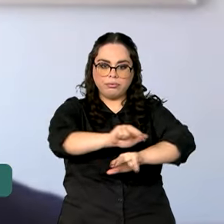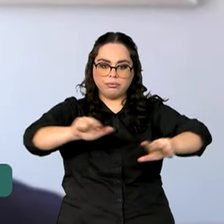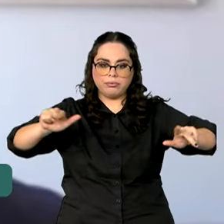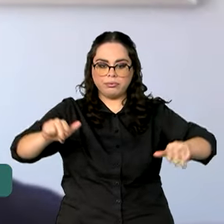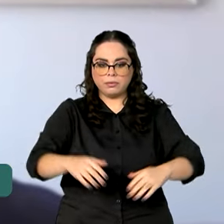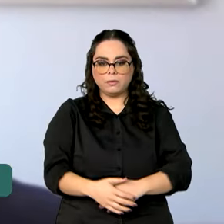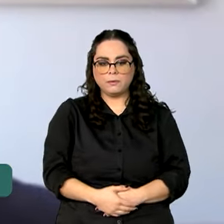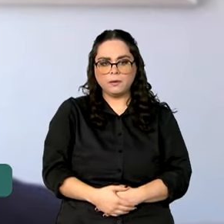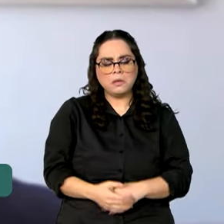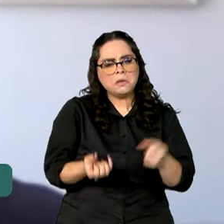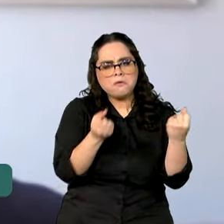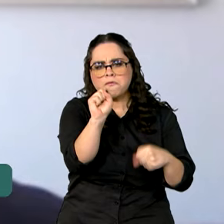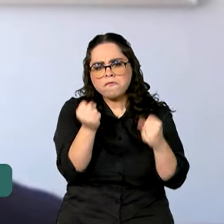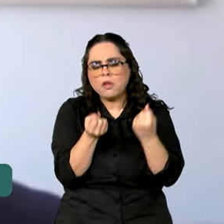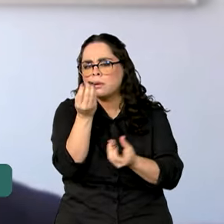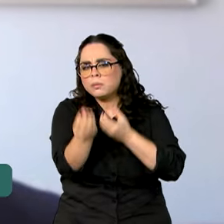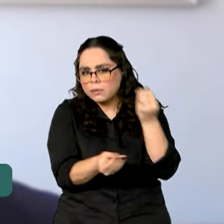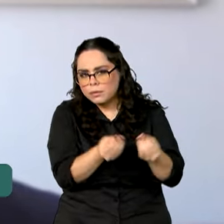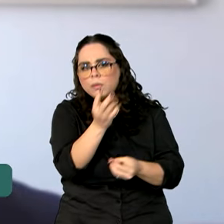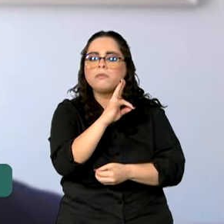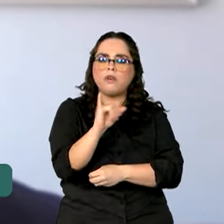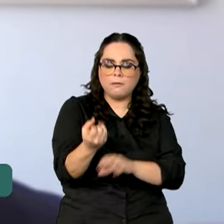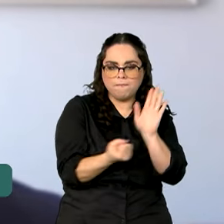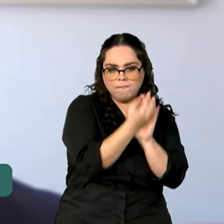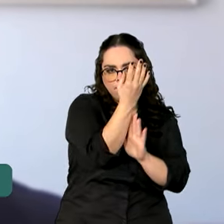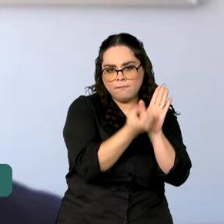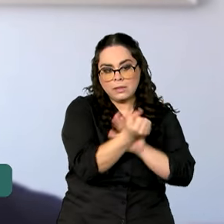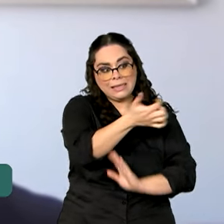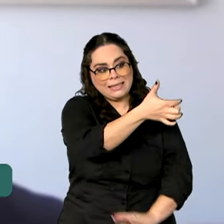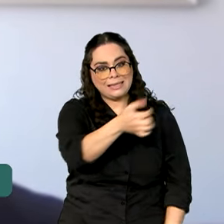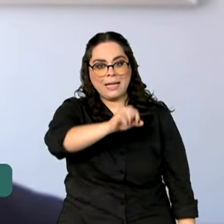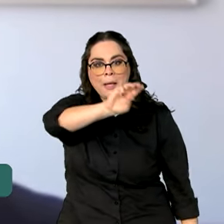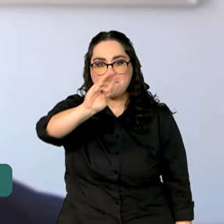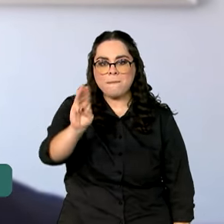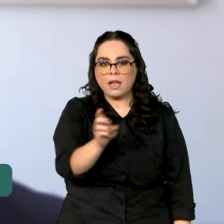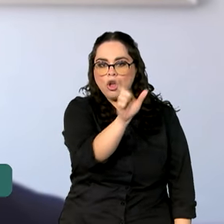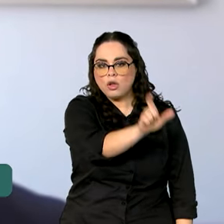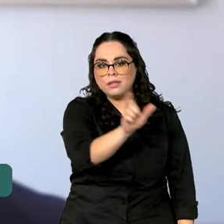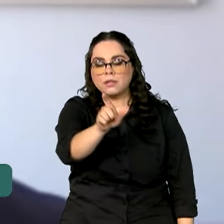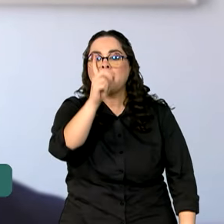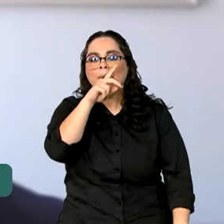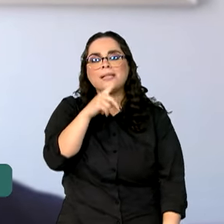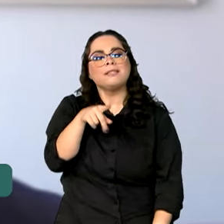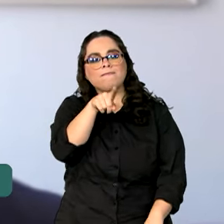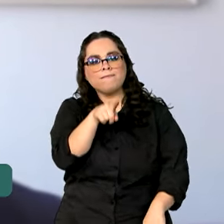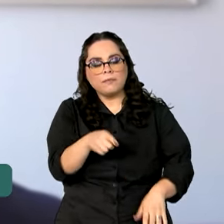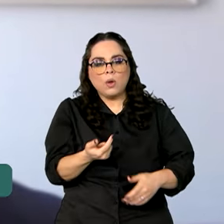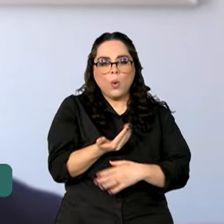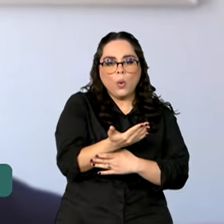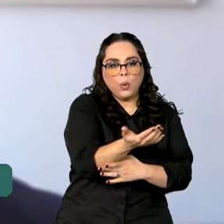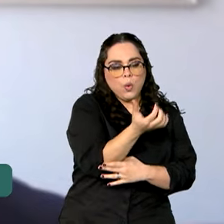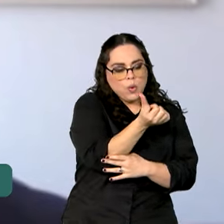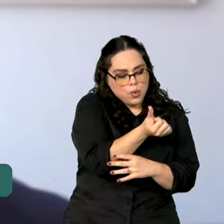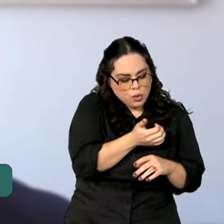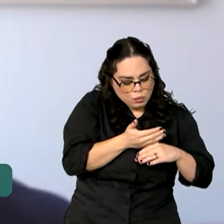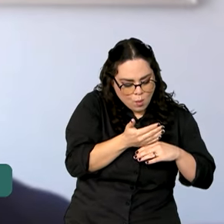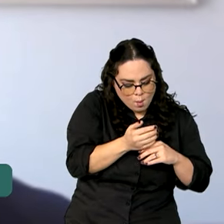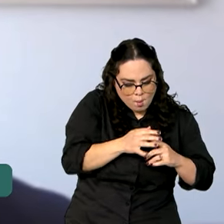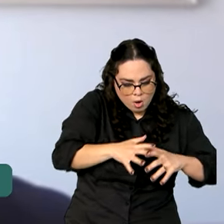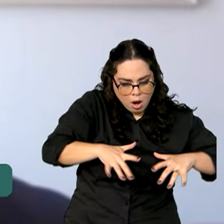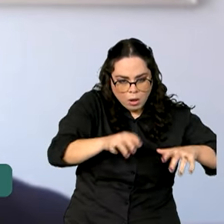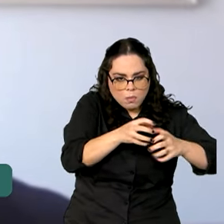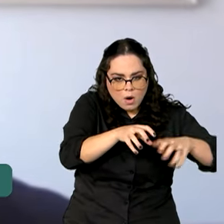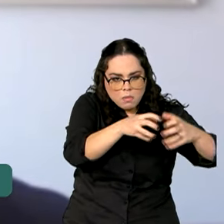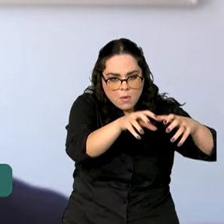Essa fábrica vai ser capaz de produzir até 100 milhões, ou seja, um escalonamento de seis, sete vezes no número de